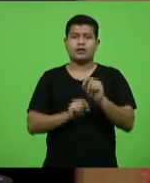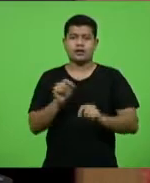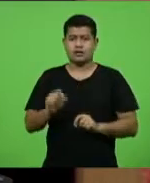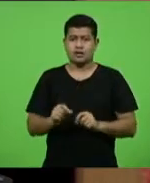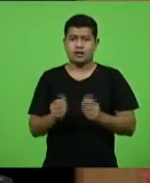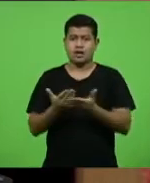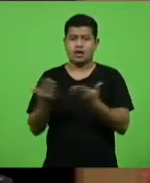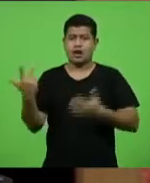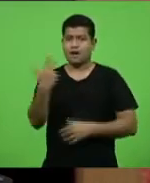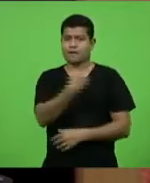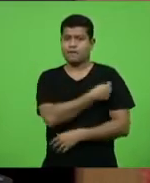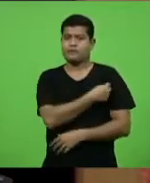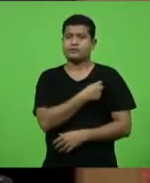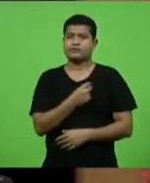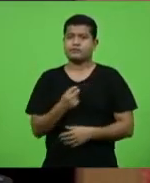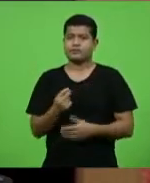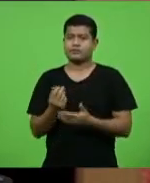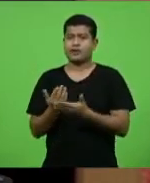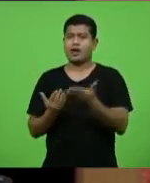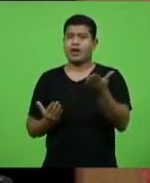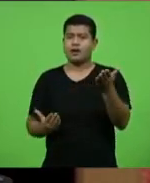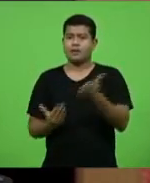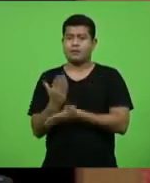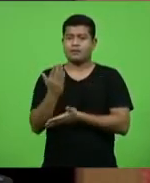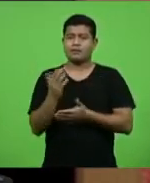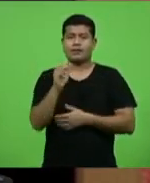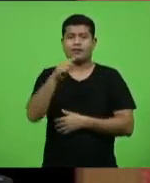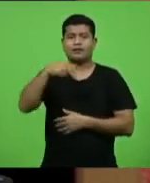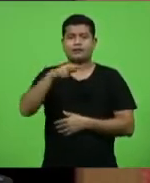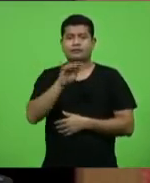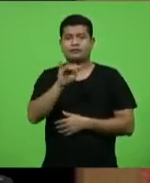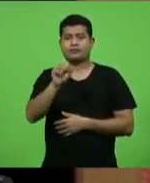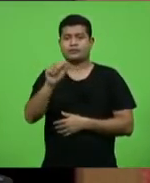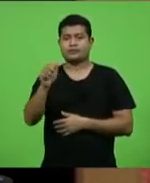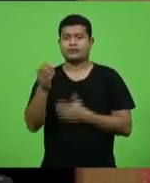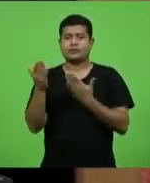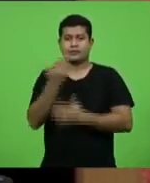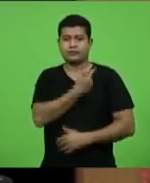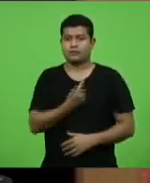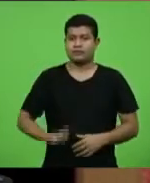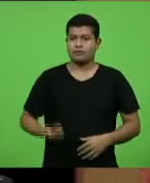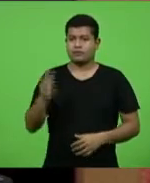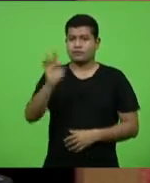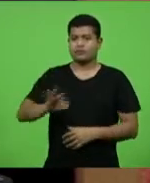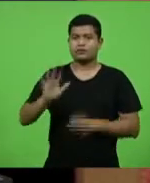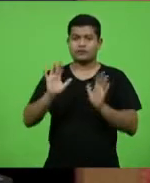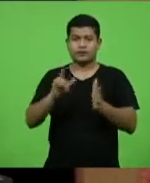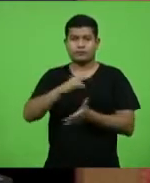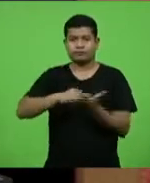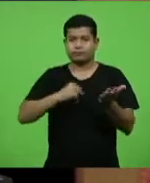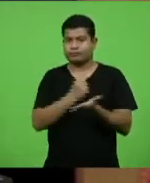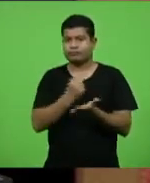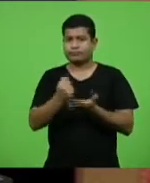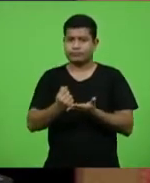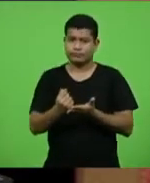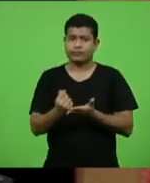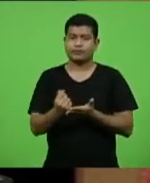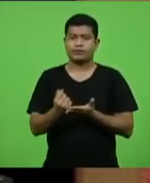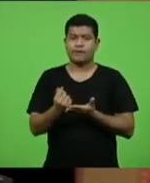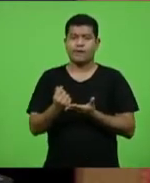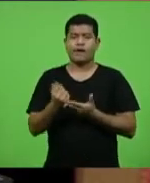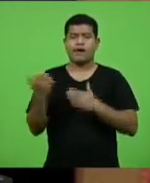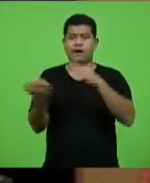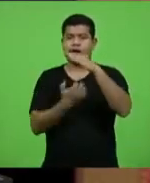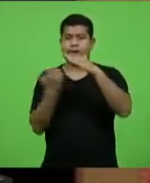vacina aprovada pela Anvisa até o próprio governo federal já fez contrato com empresa